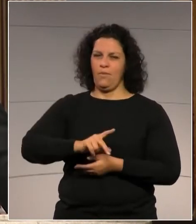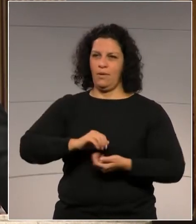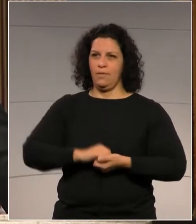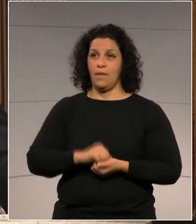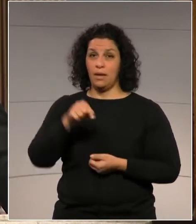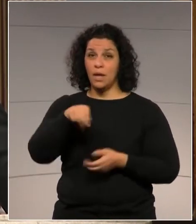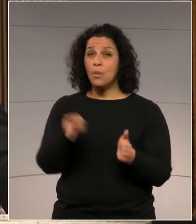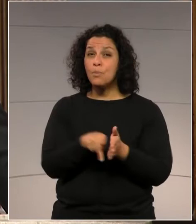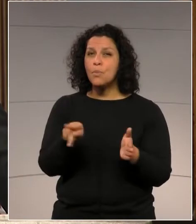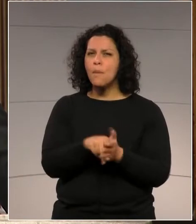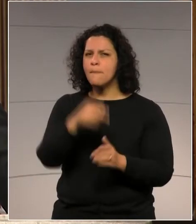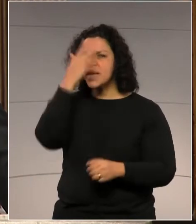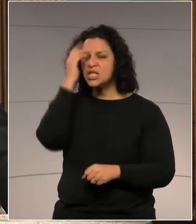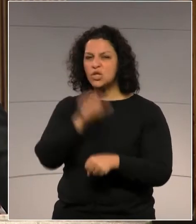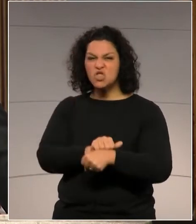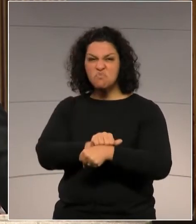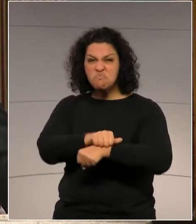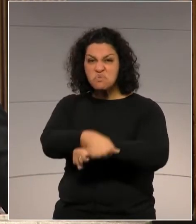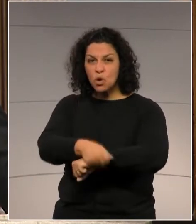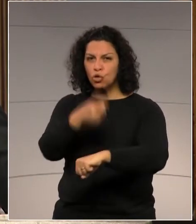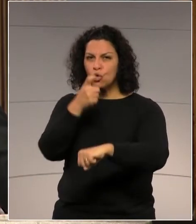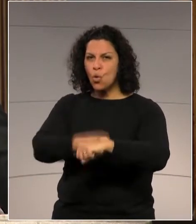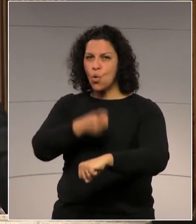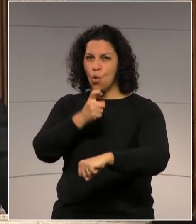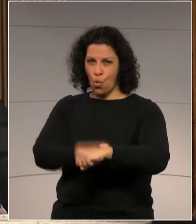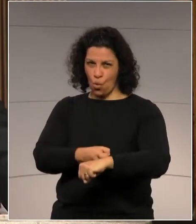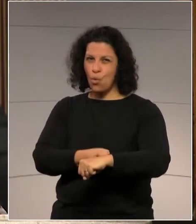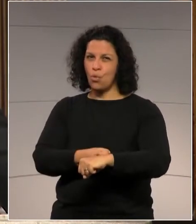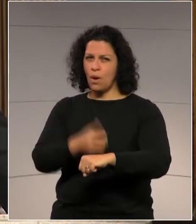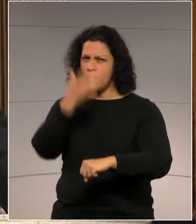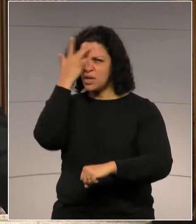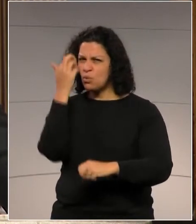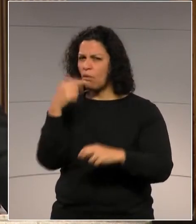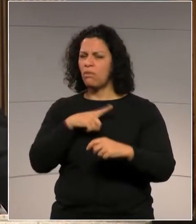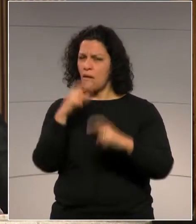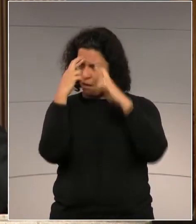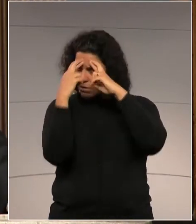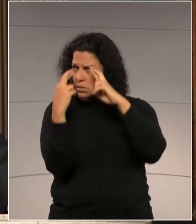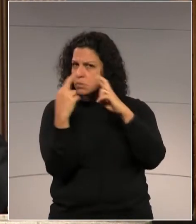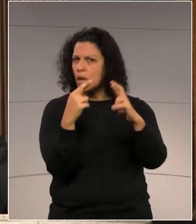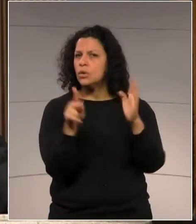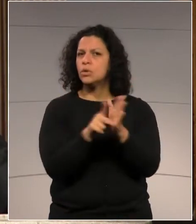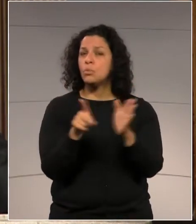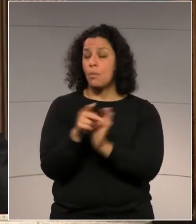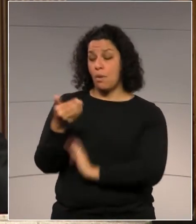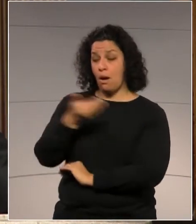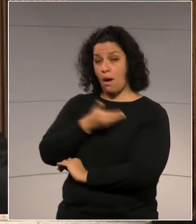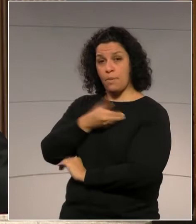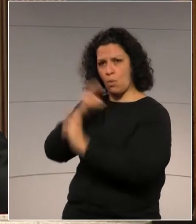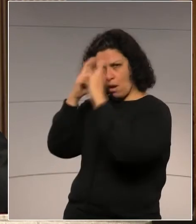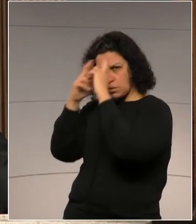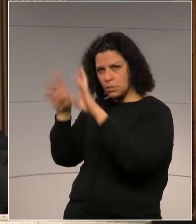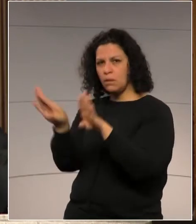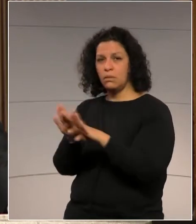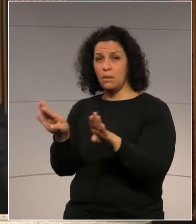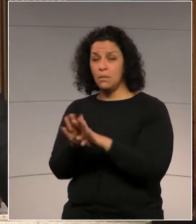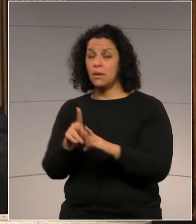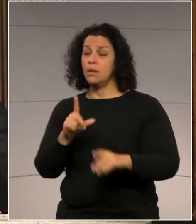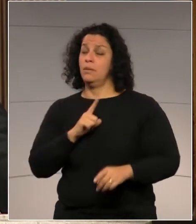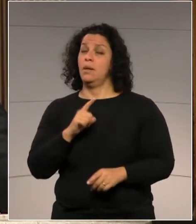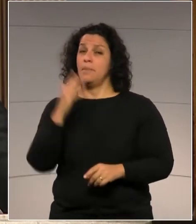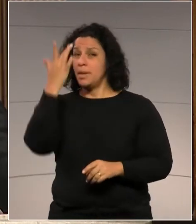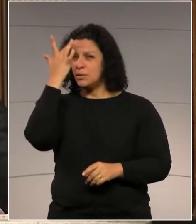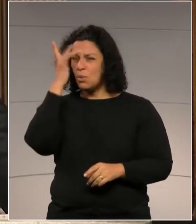Aqui é para quem tem um couro grosso. Aqui é para quem tem respeito pelo colega e para quem